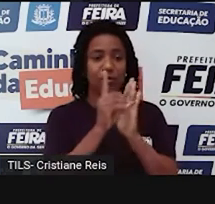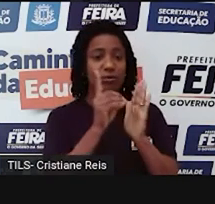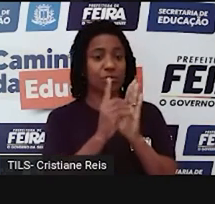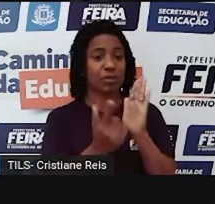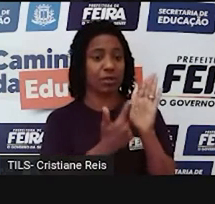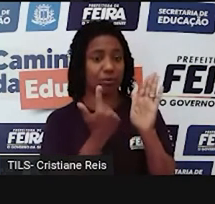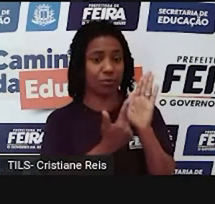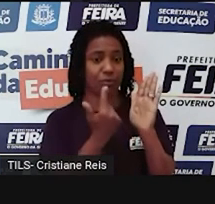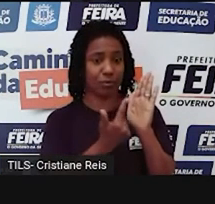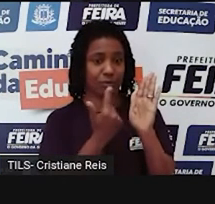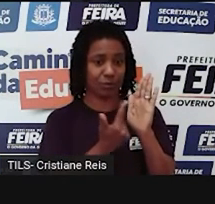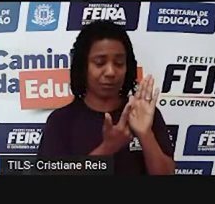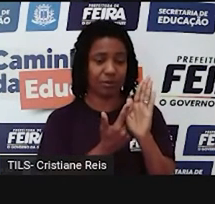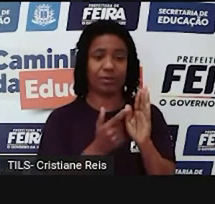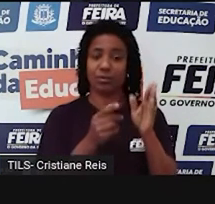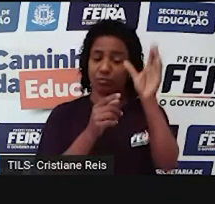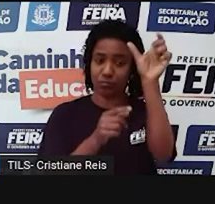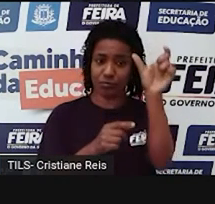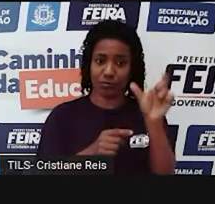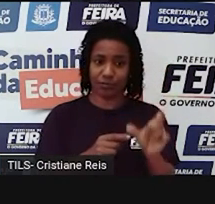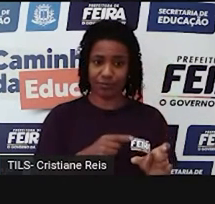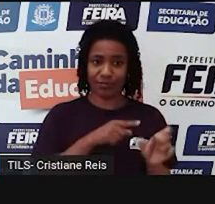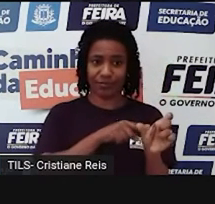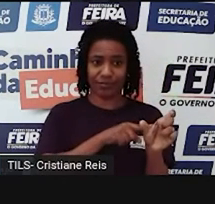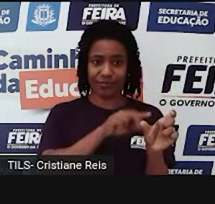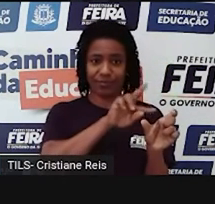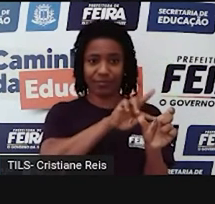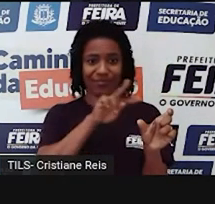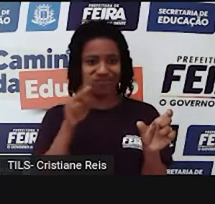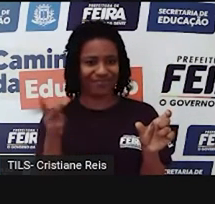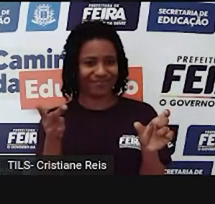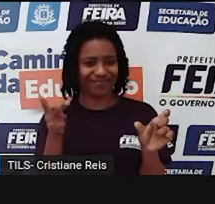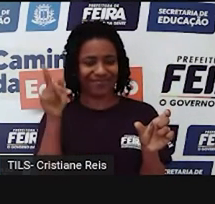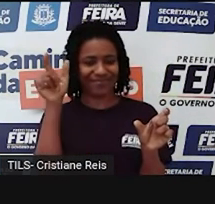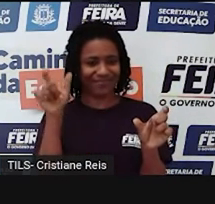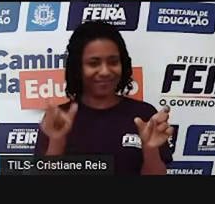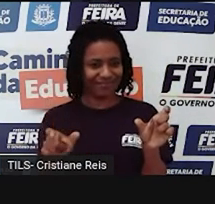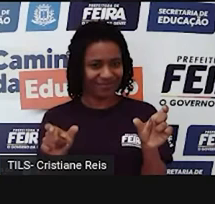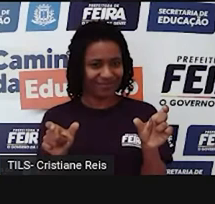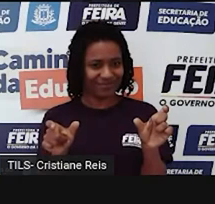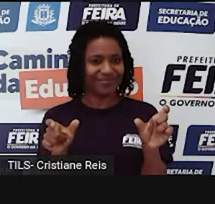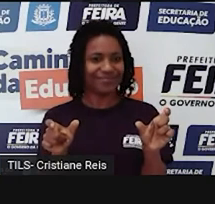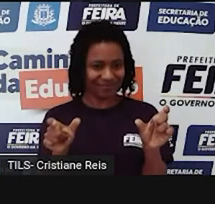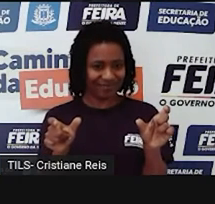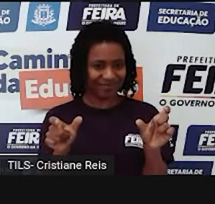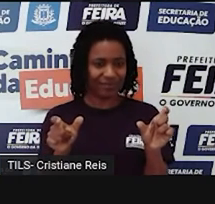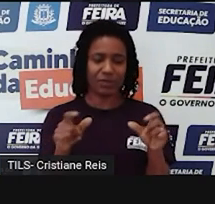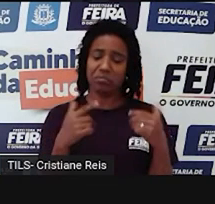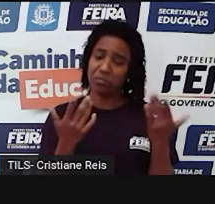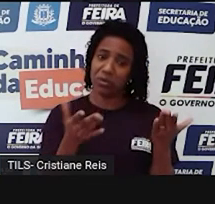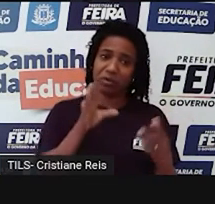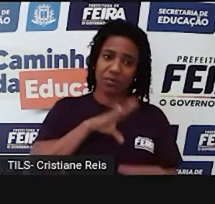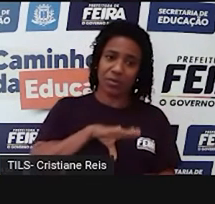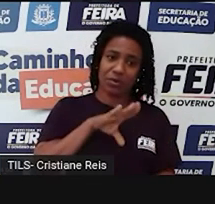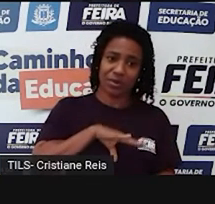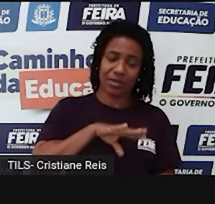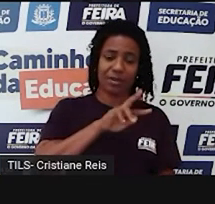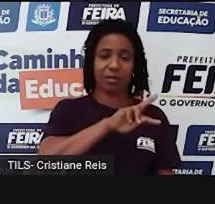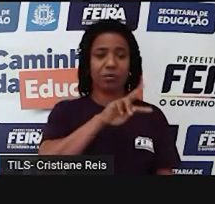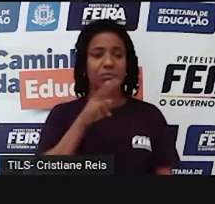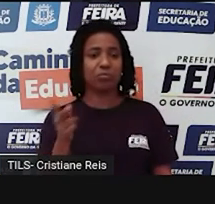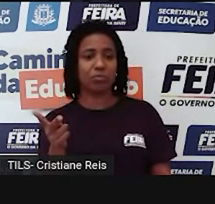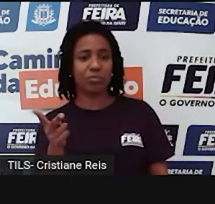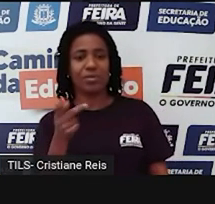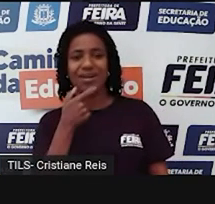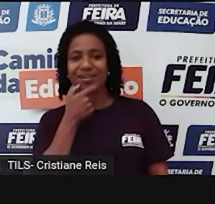divididos em duas partes E se vem primeiro inglês e português ou português e inglês isso vai depender